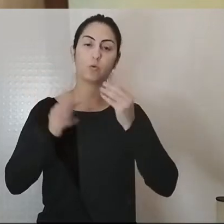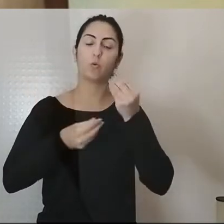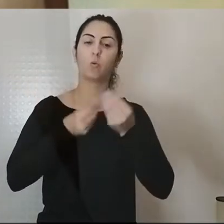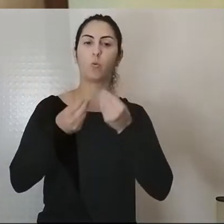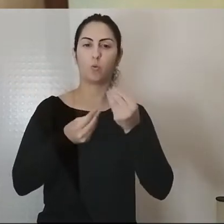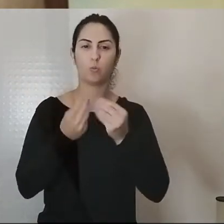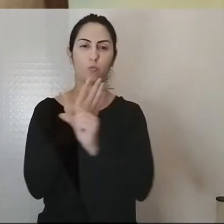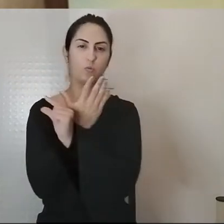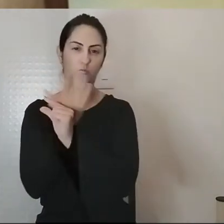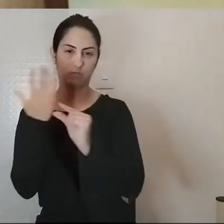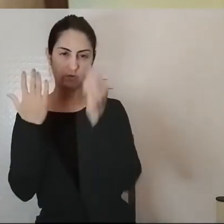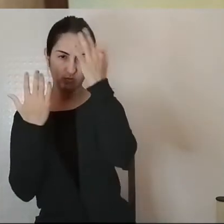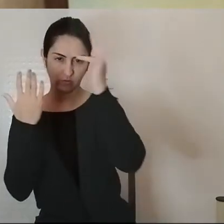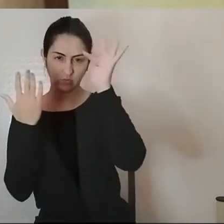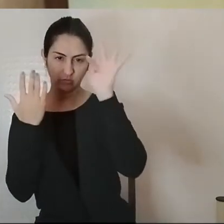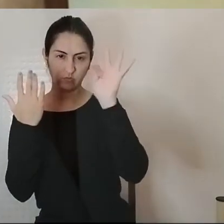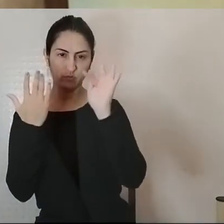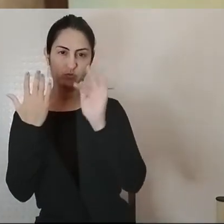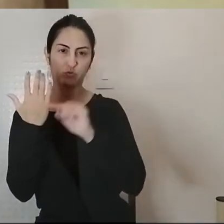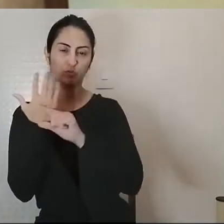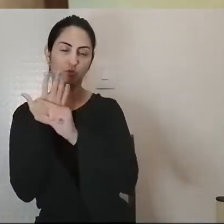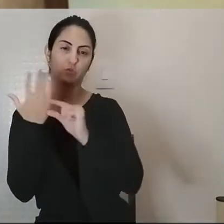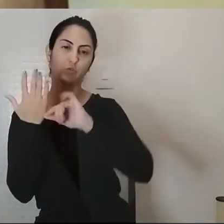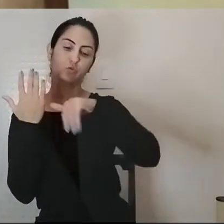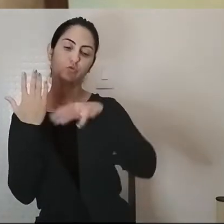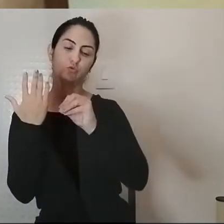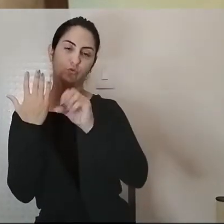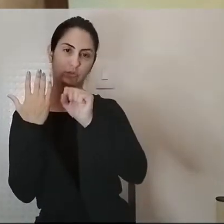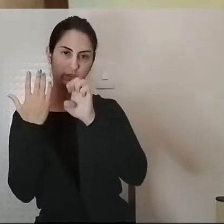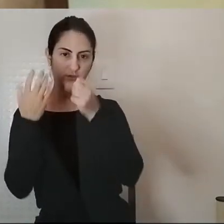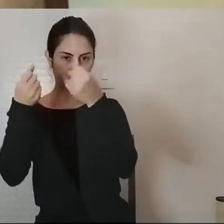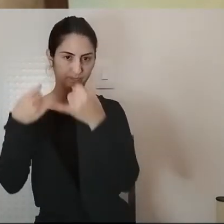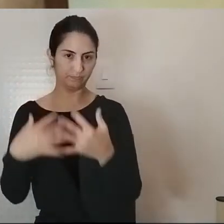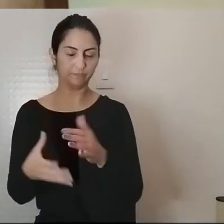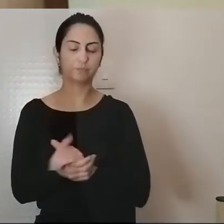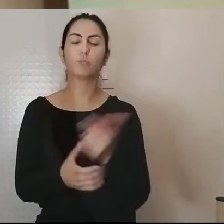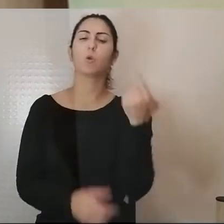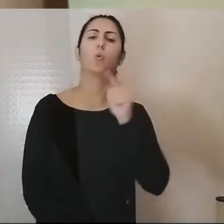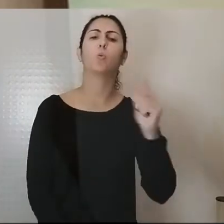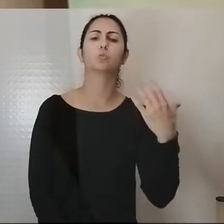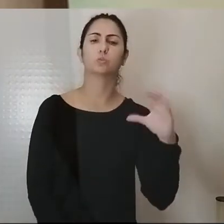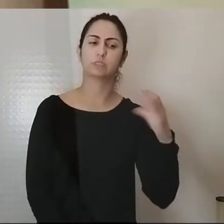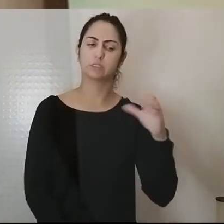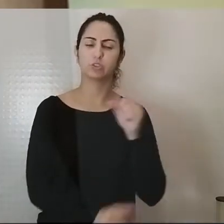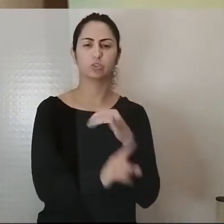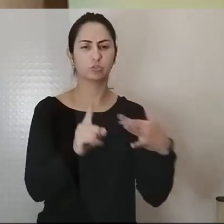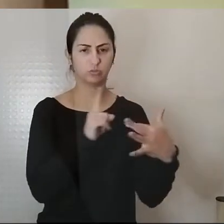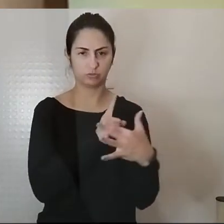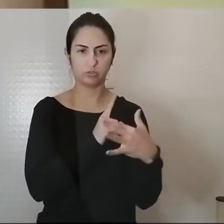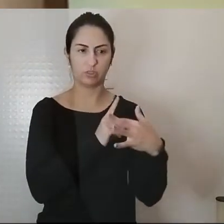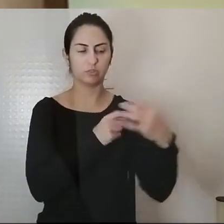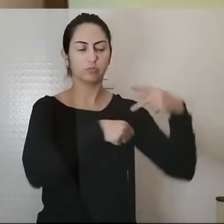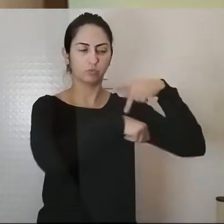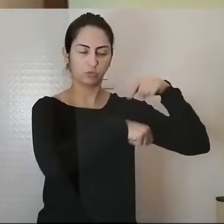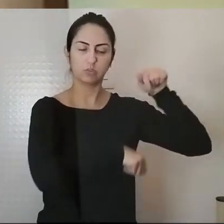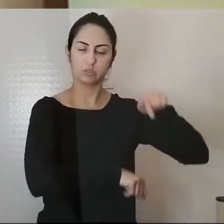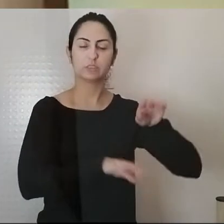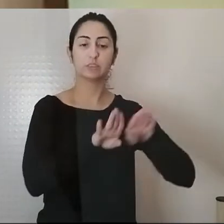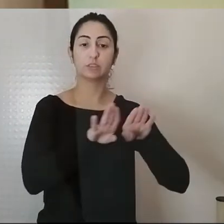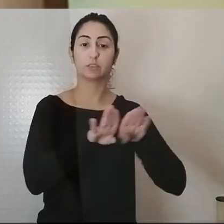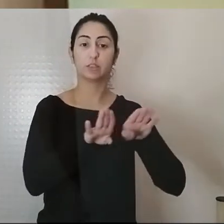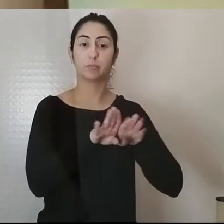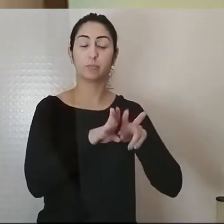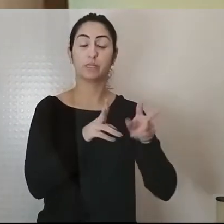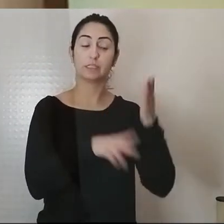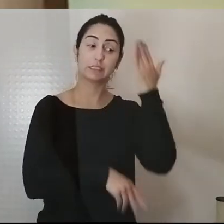filósofo moçambicano José Castiano. Outros cientistas sociais moçambicanos reconhecem que